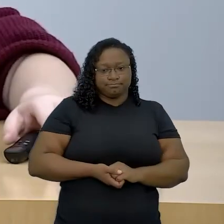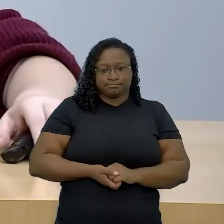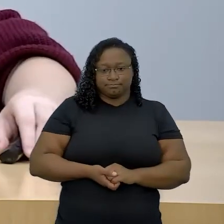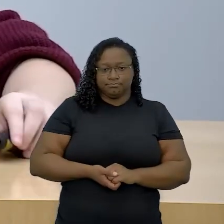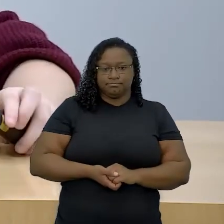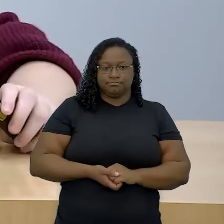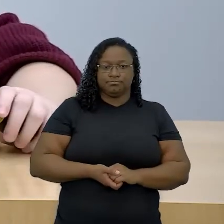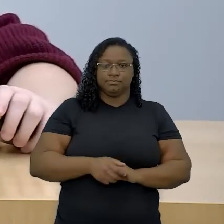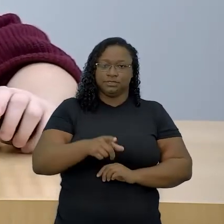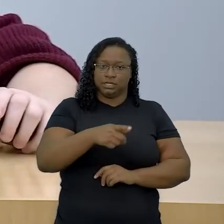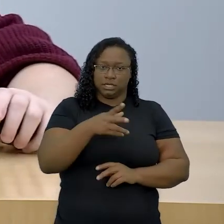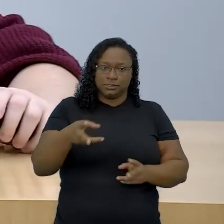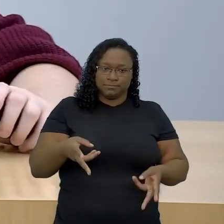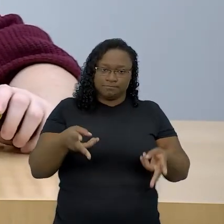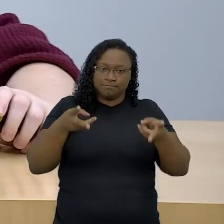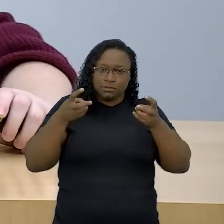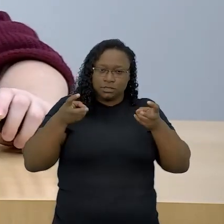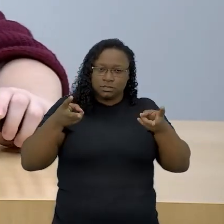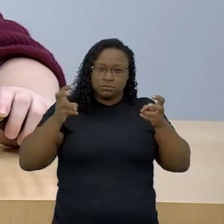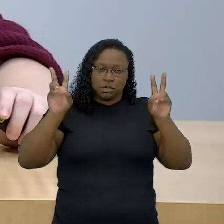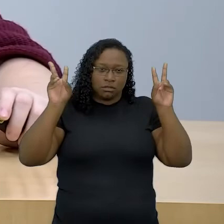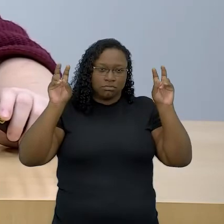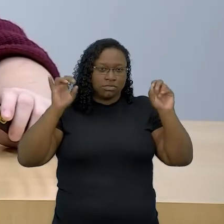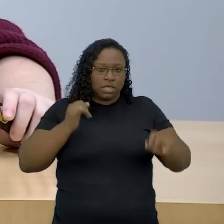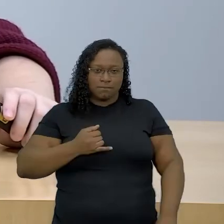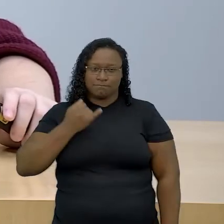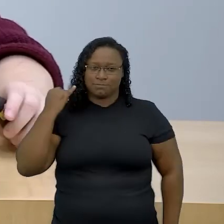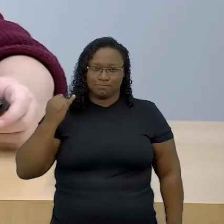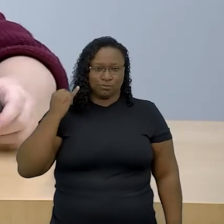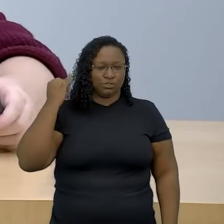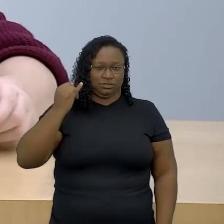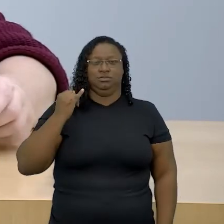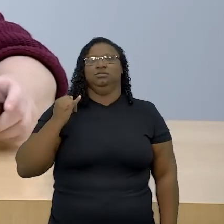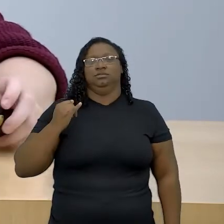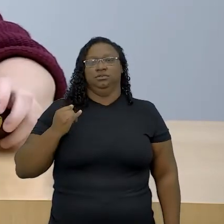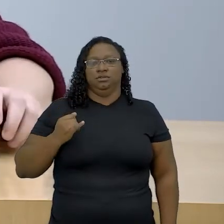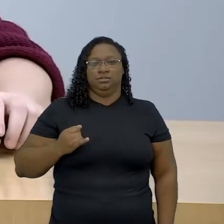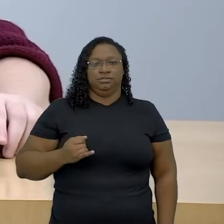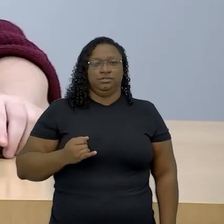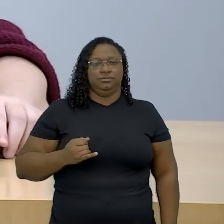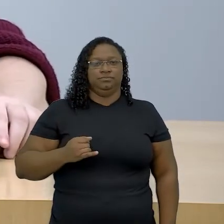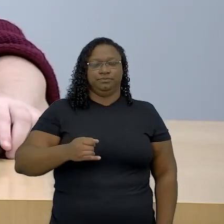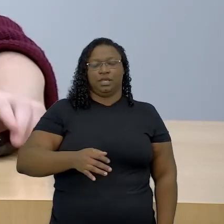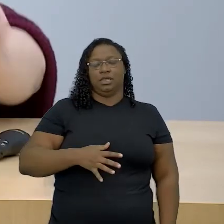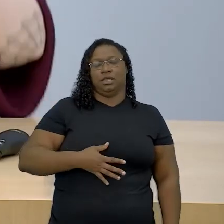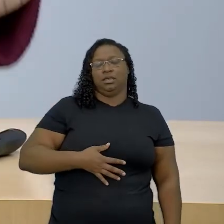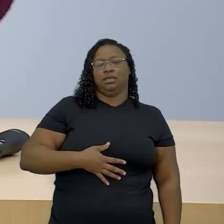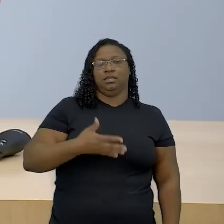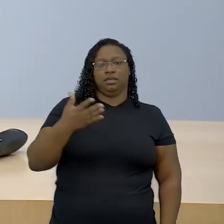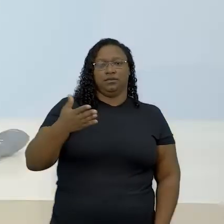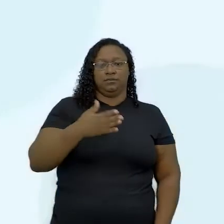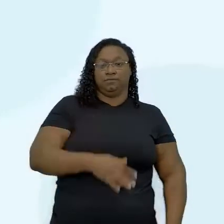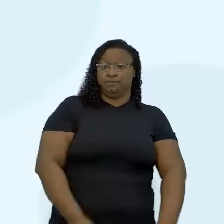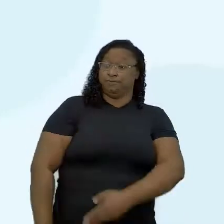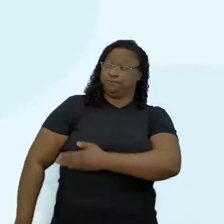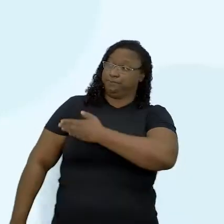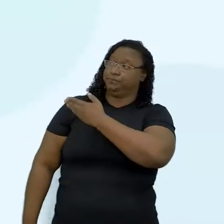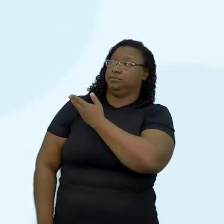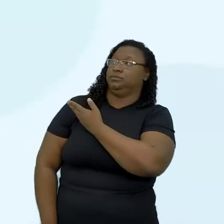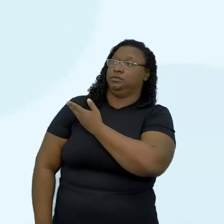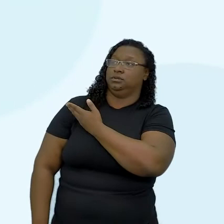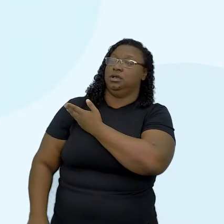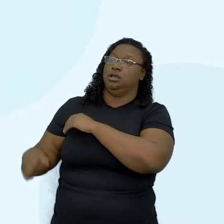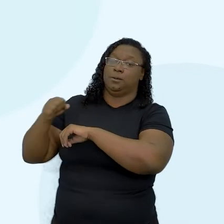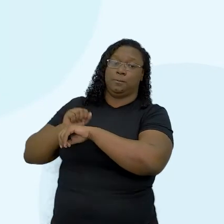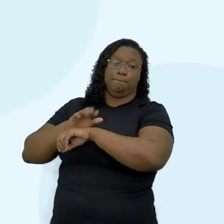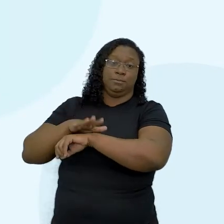quem se interessou especialmente por esse tema e por esse conceito, pela obra do professor Umbembe, eu deixo aqui algumas sugestões na